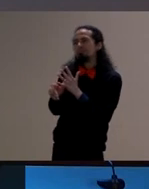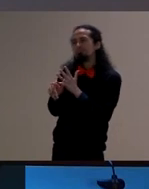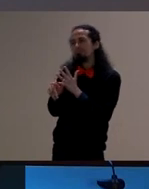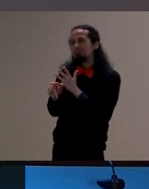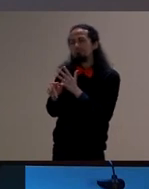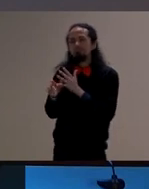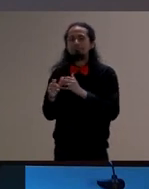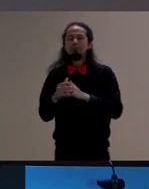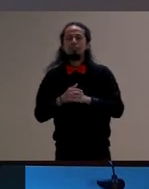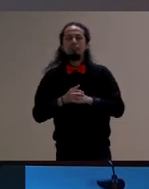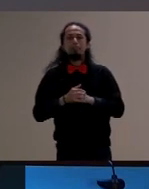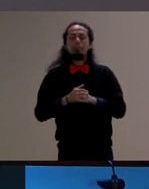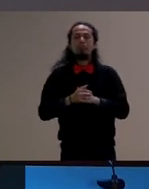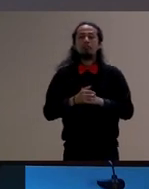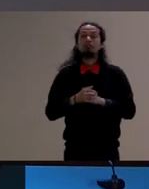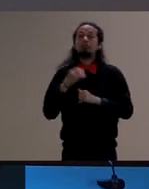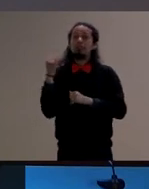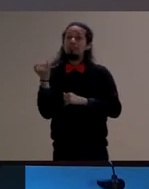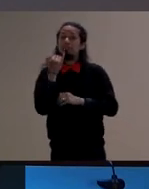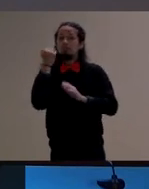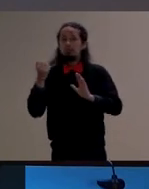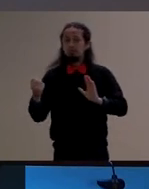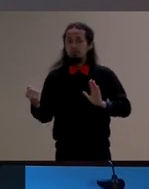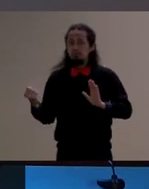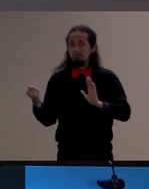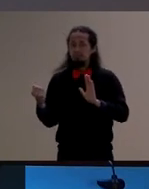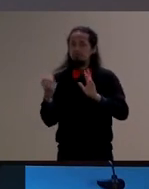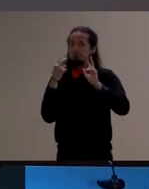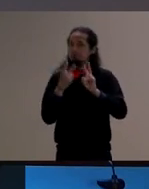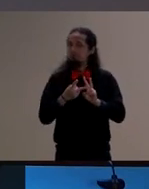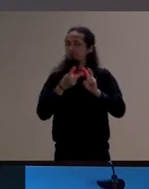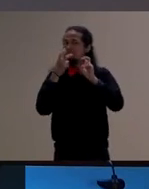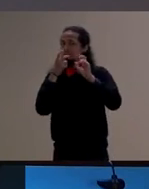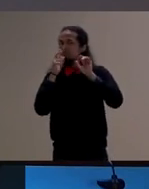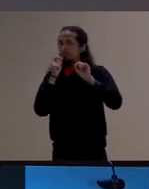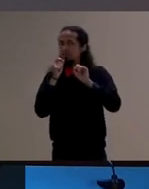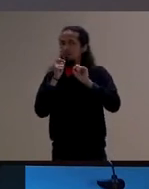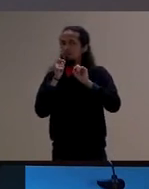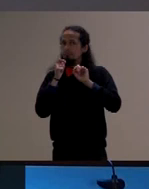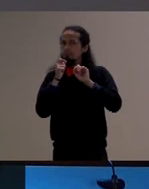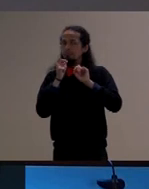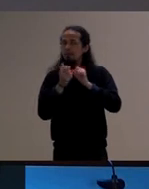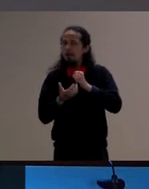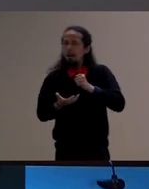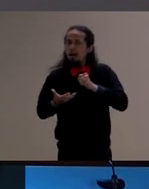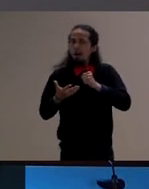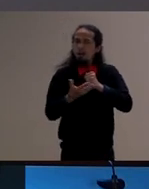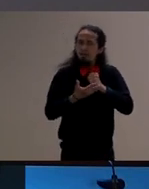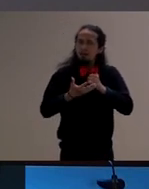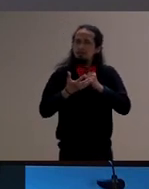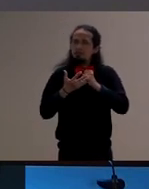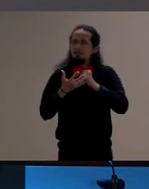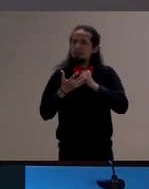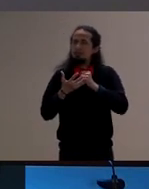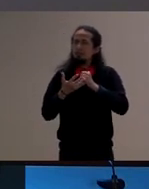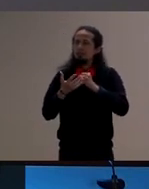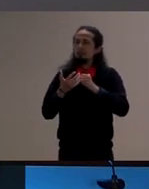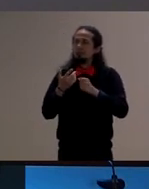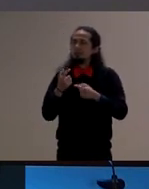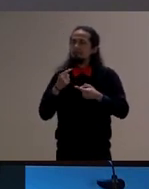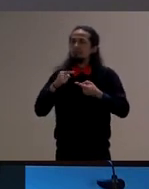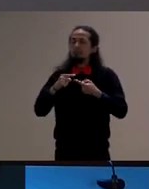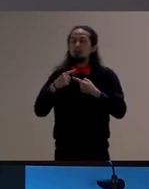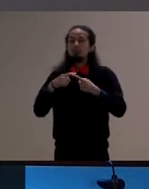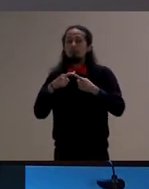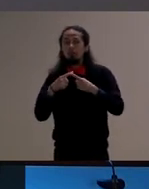é bem importante marcar o princípio que está por trás de uma experiência e da outra uma é o princípio o princípio da